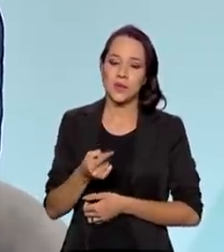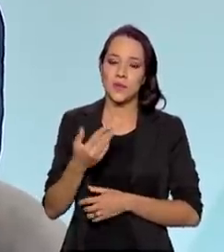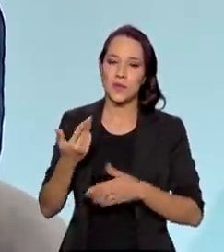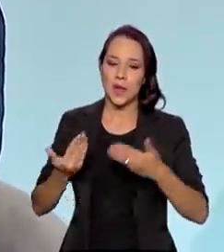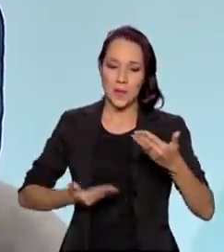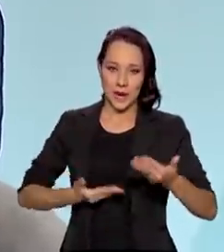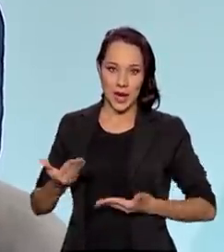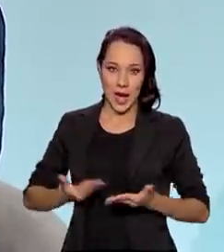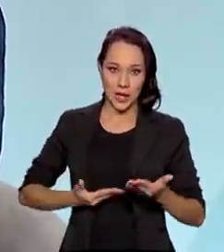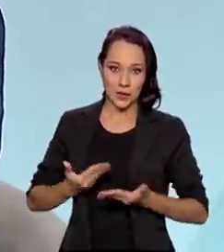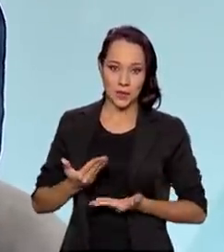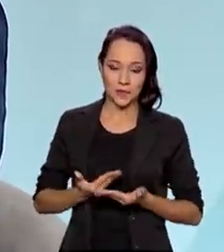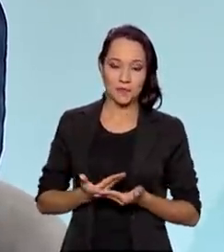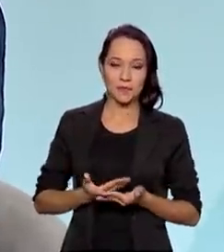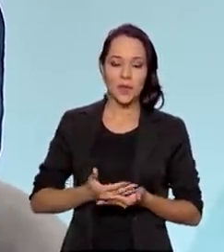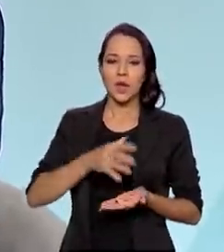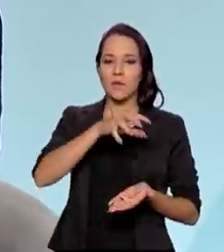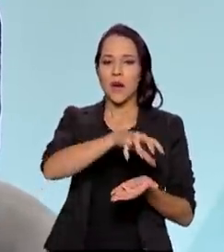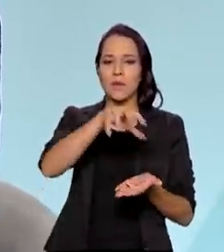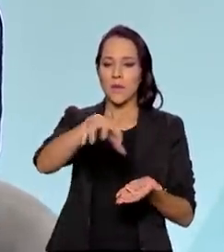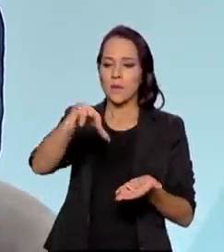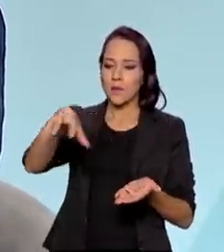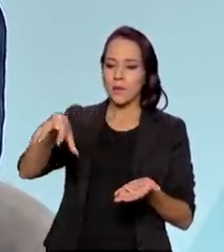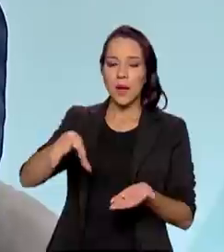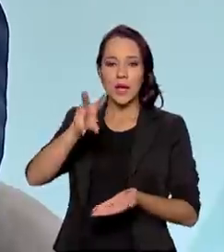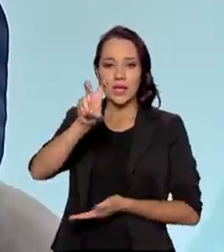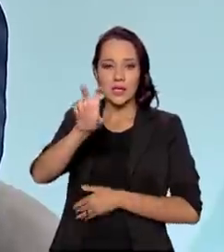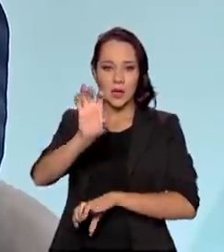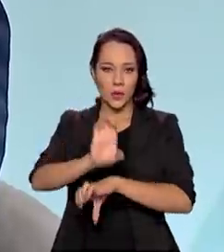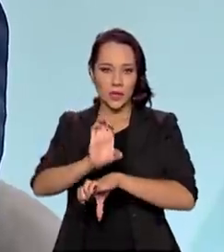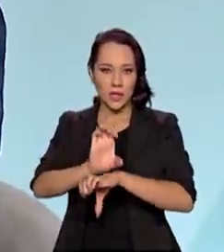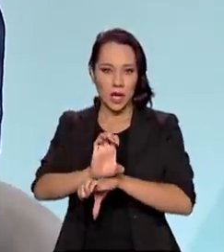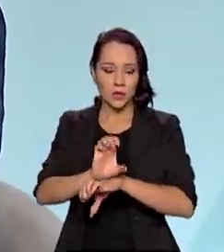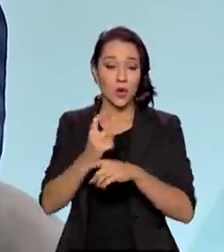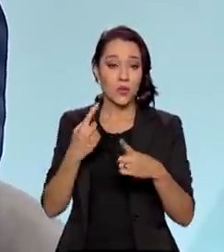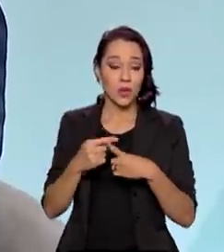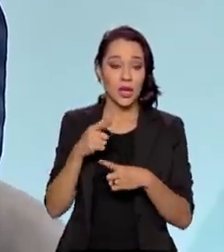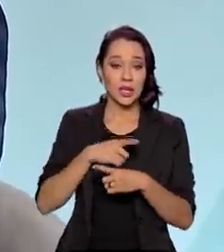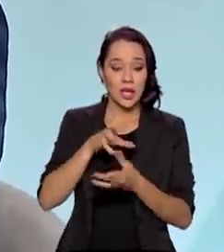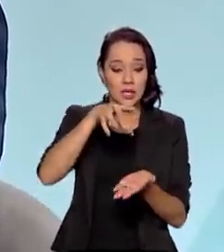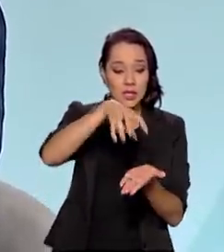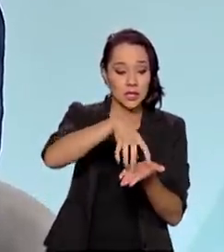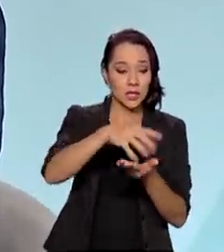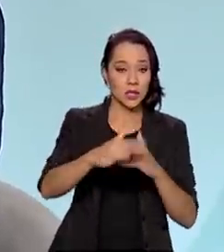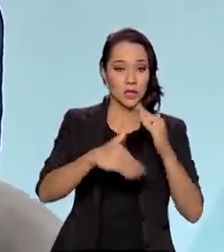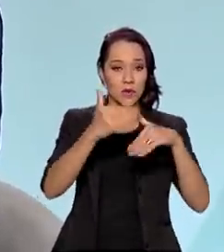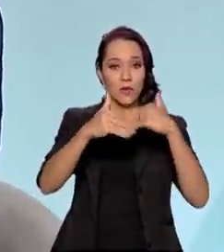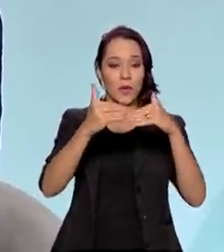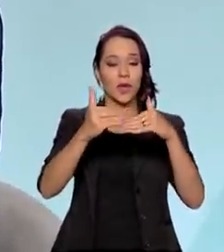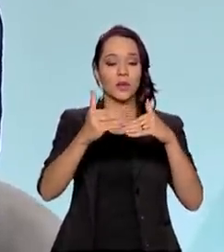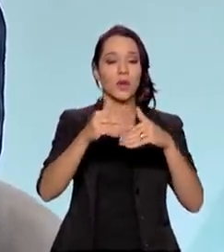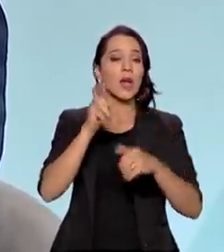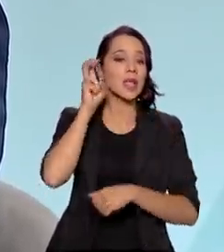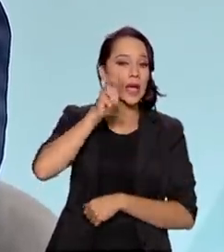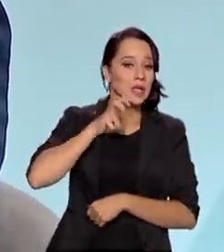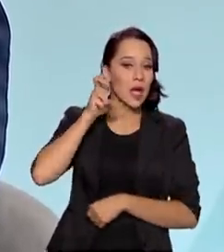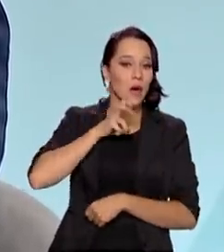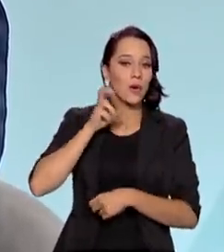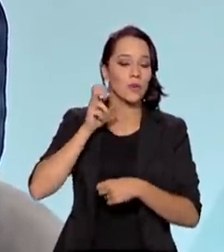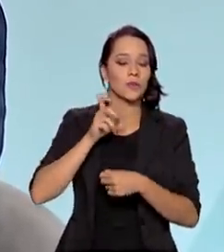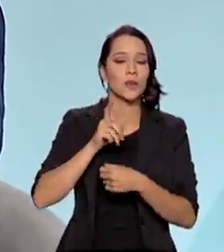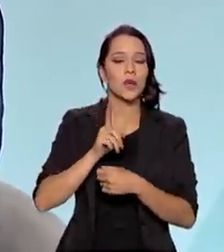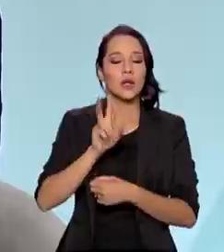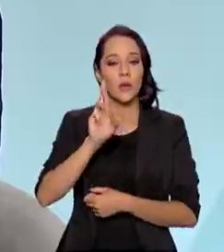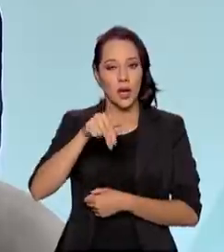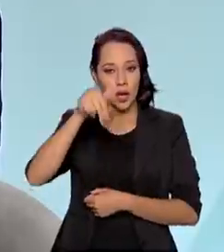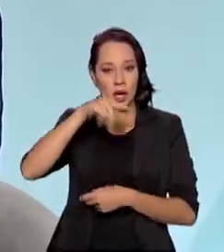empregados, distribuídos pelo menos em 5 estados, porque nós temos unidades de desenvolvimento em Natal, no Rio